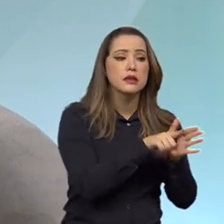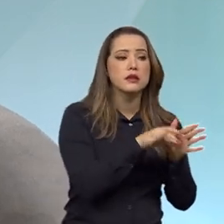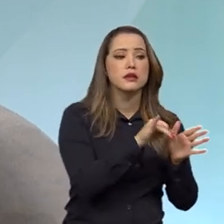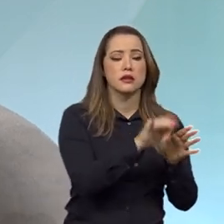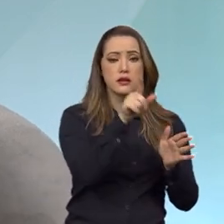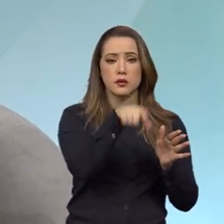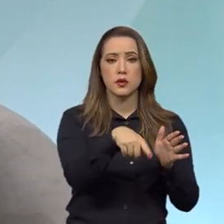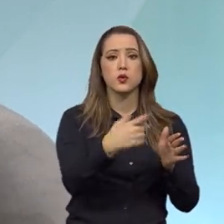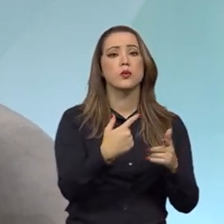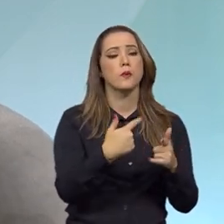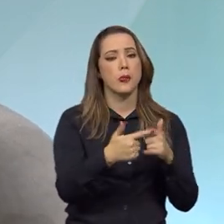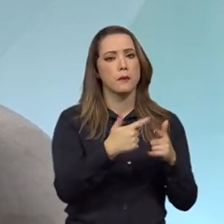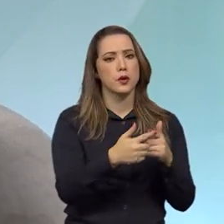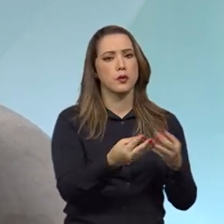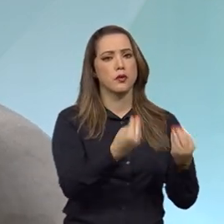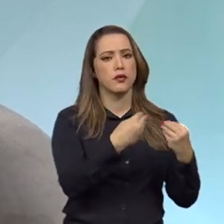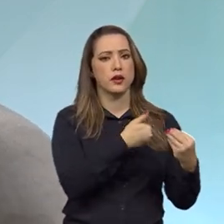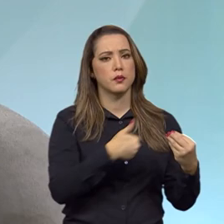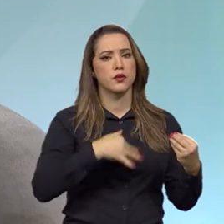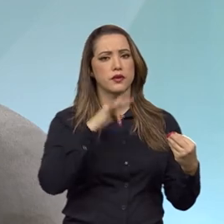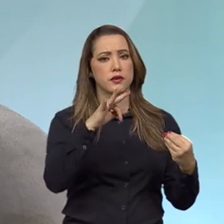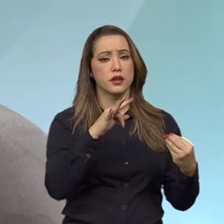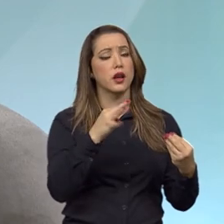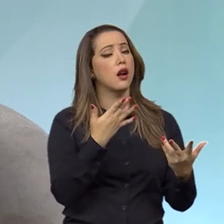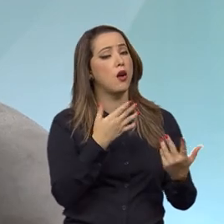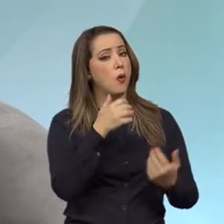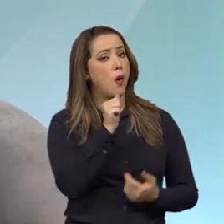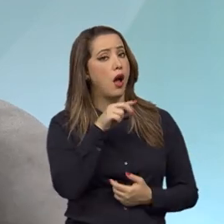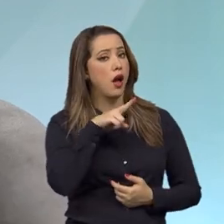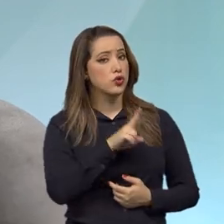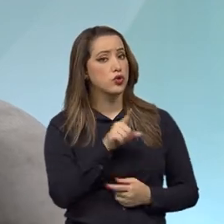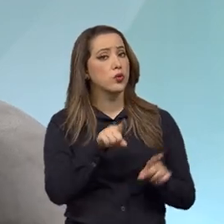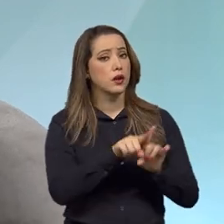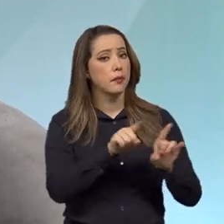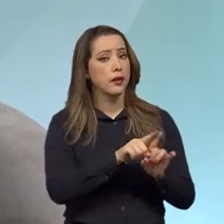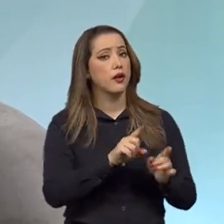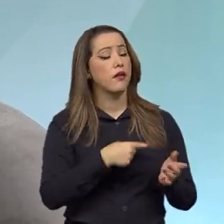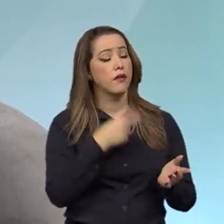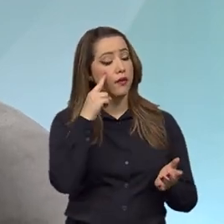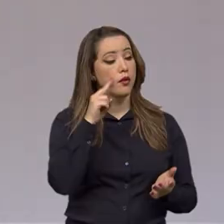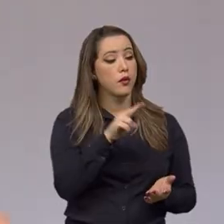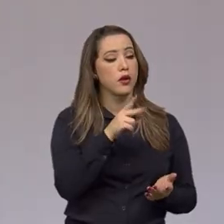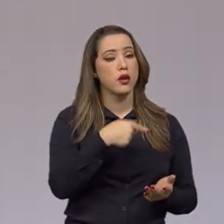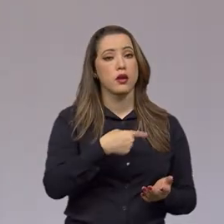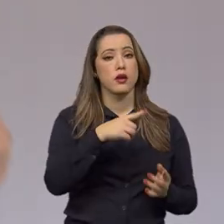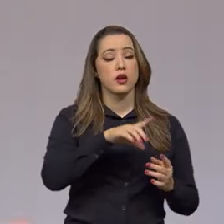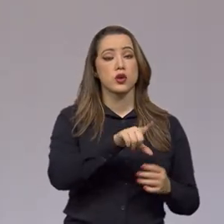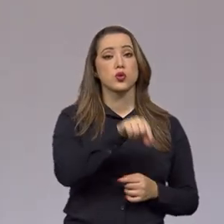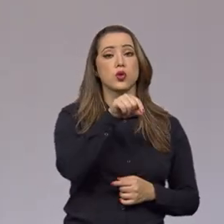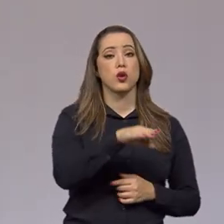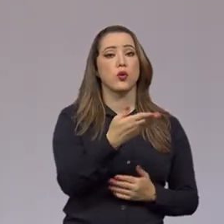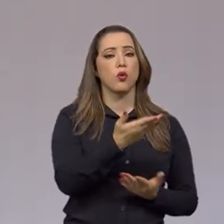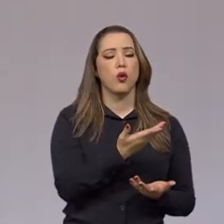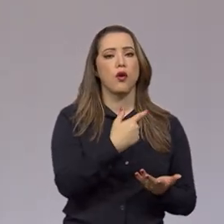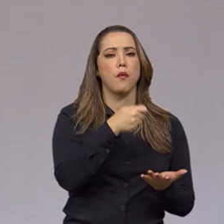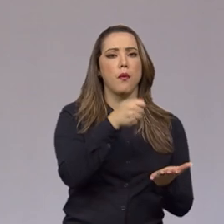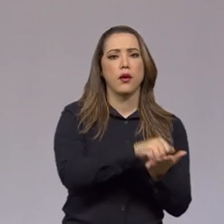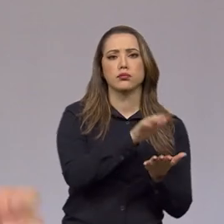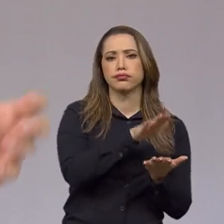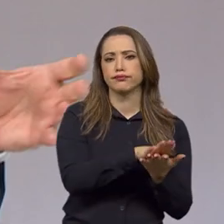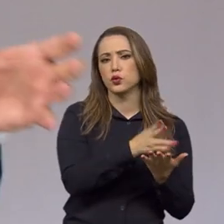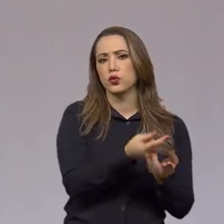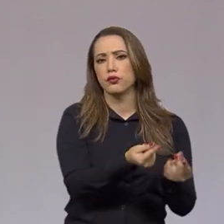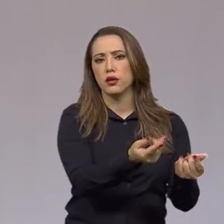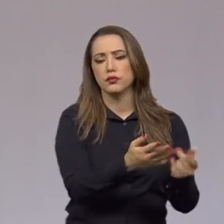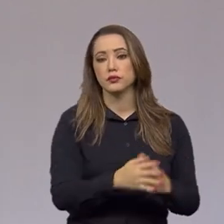à União. Então, a Advocacia Geral da União também vai lá e traça o ressarcimento aos cofres públicos. Sobre os acordos lenienses que o senhor citou,